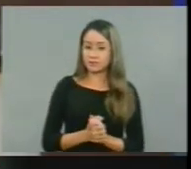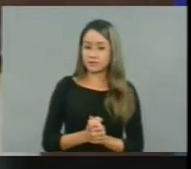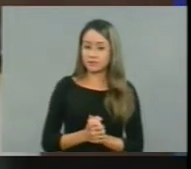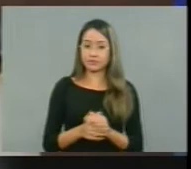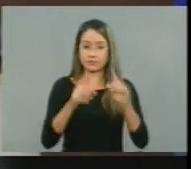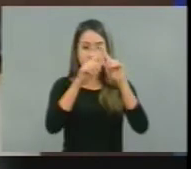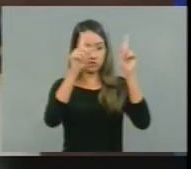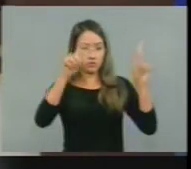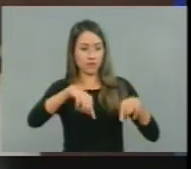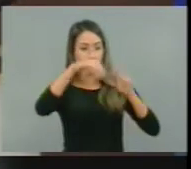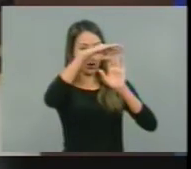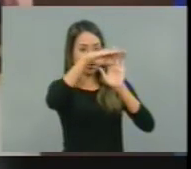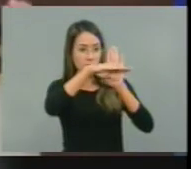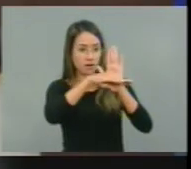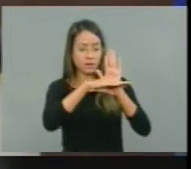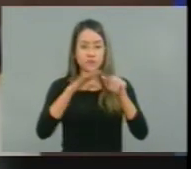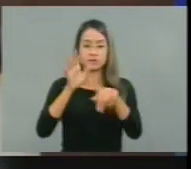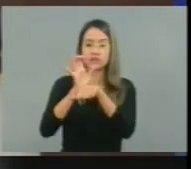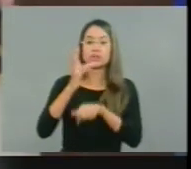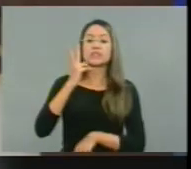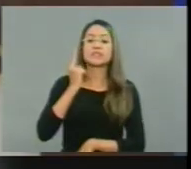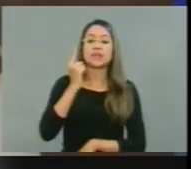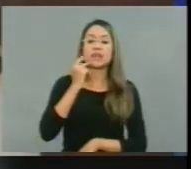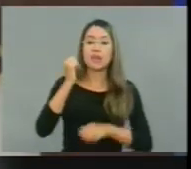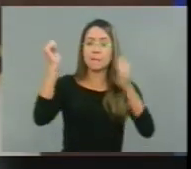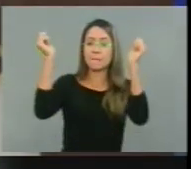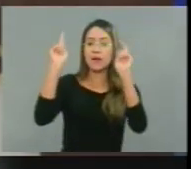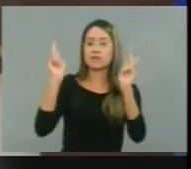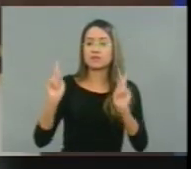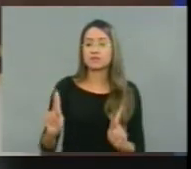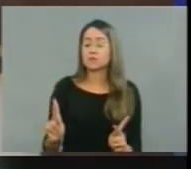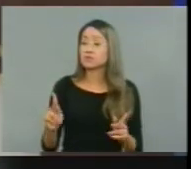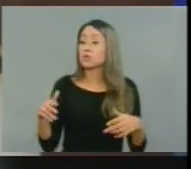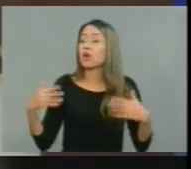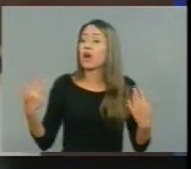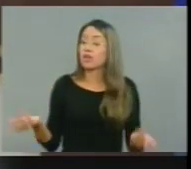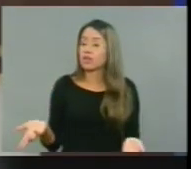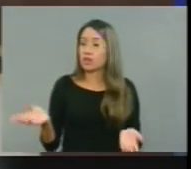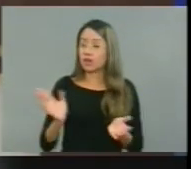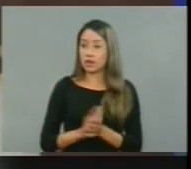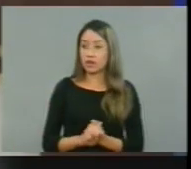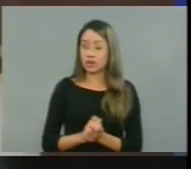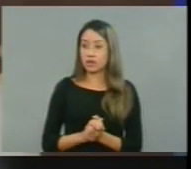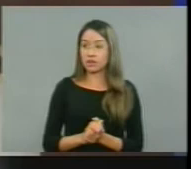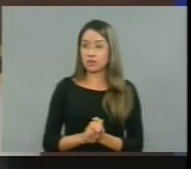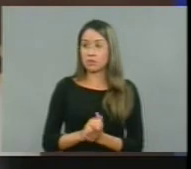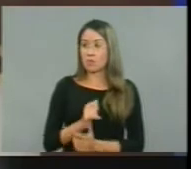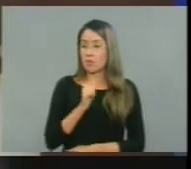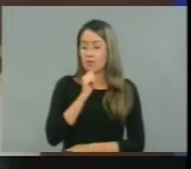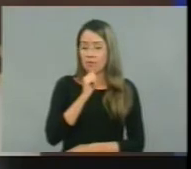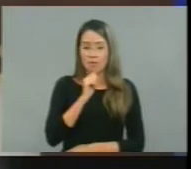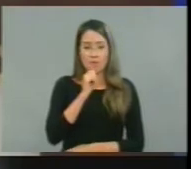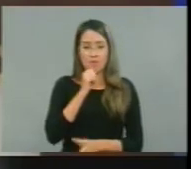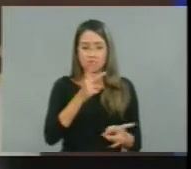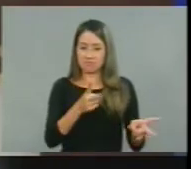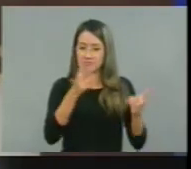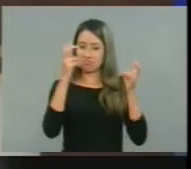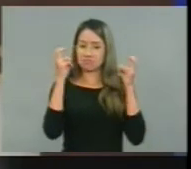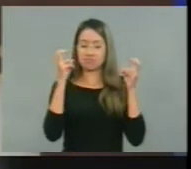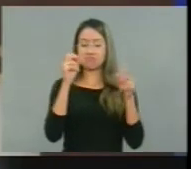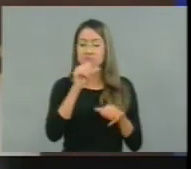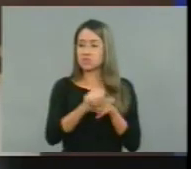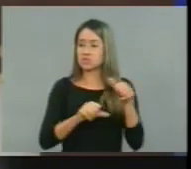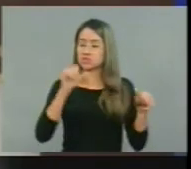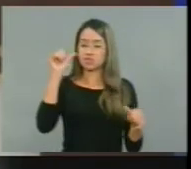mostre. Eu quero que ele mostre. Mas, até agora, ele não mostrou a que veio. Portanto, eu queria,